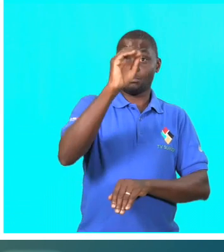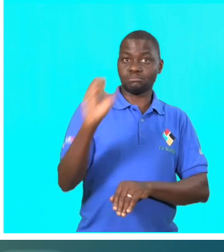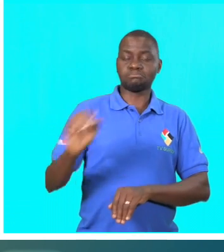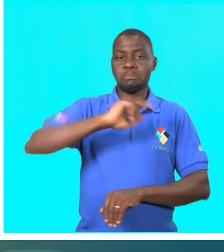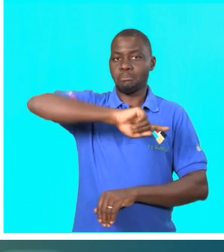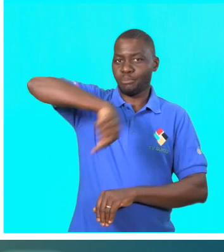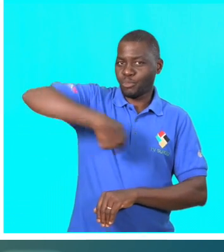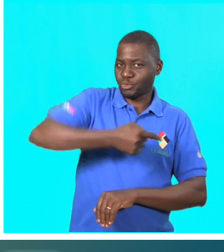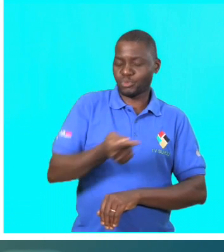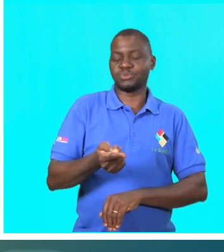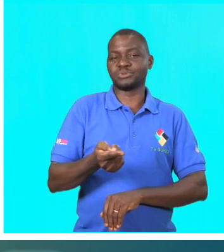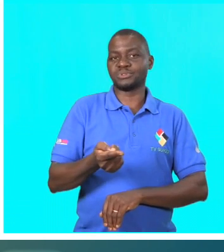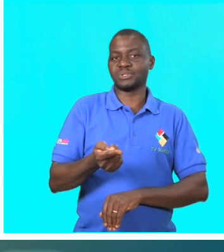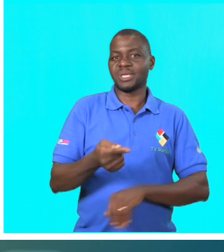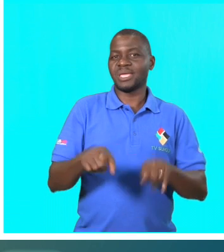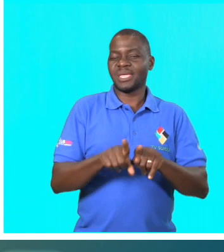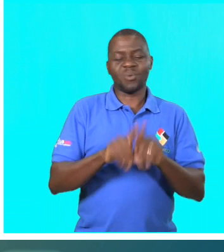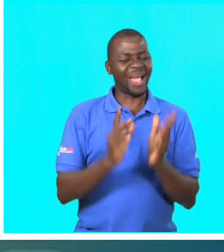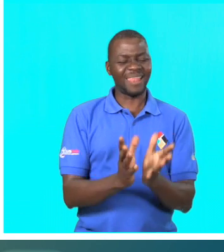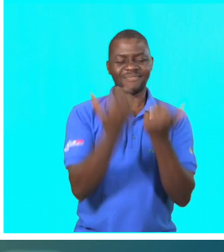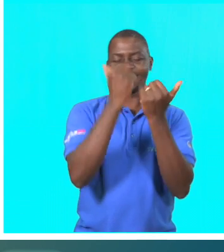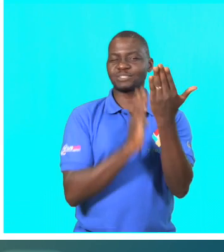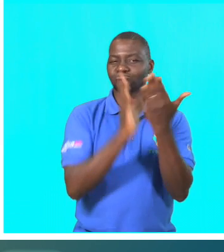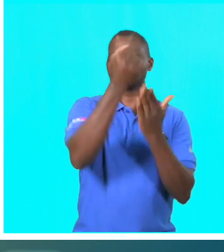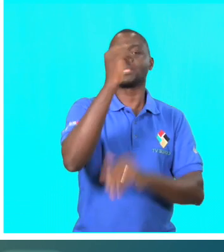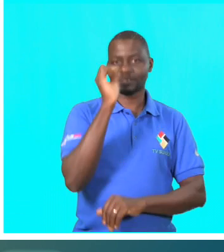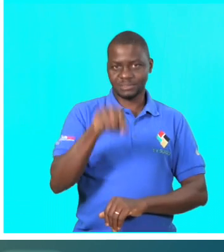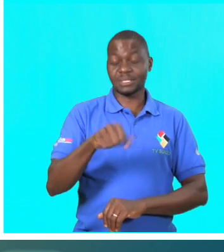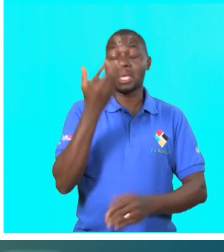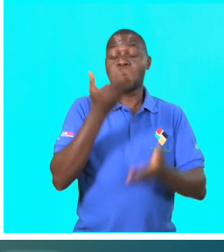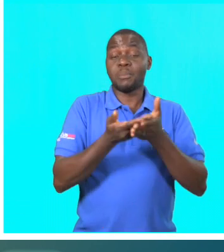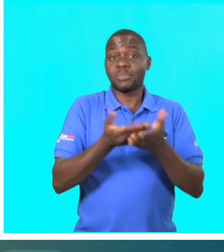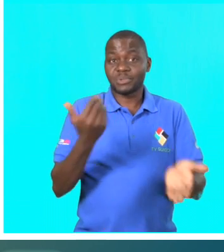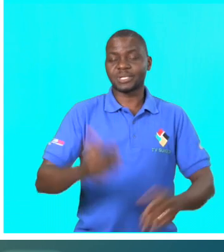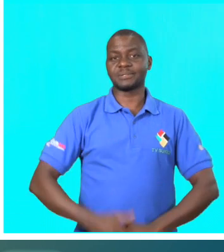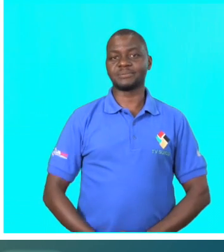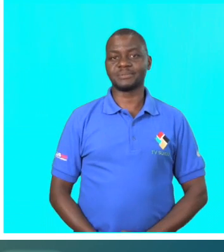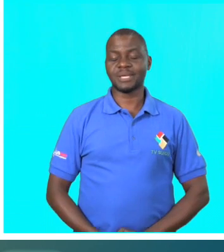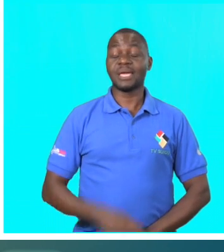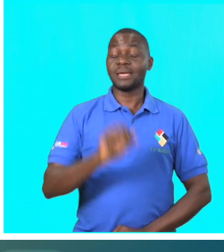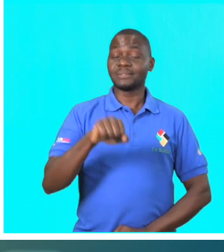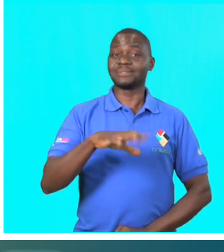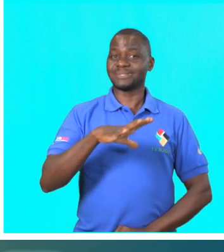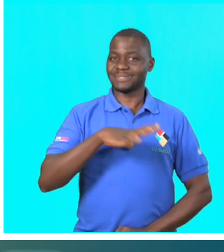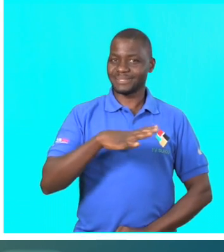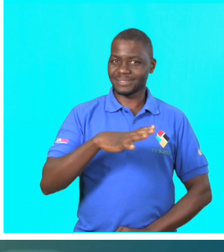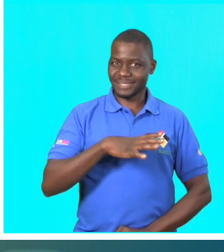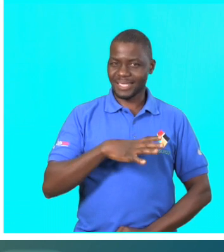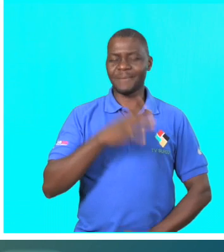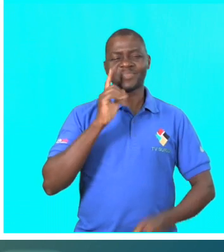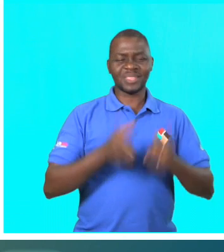para nós é fácil atingir, porque temos